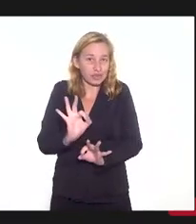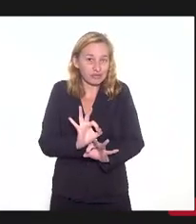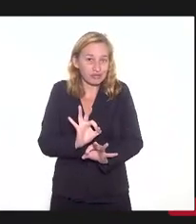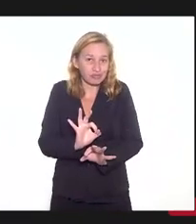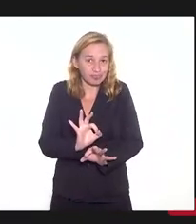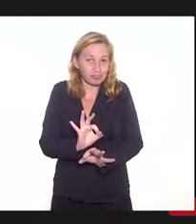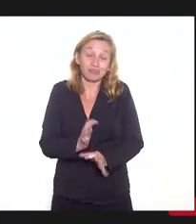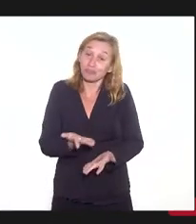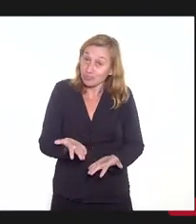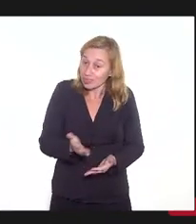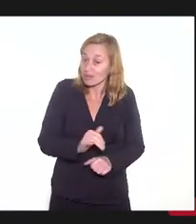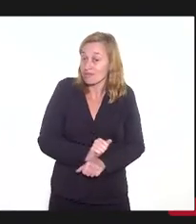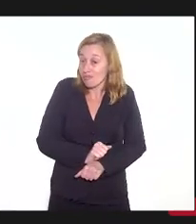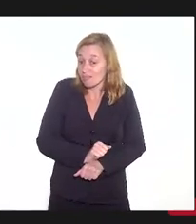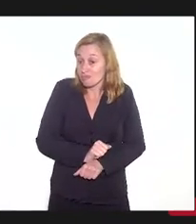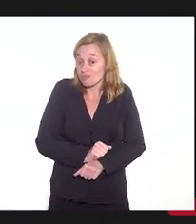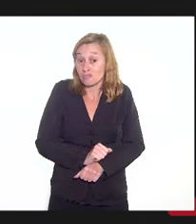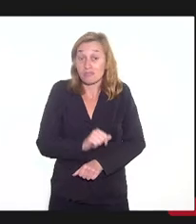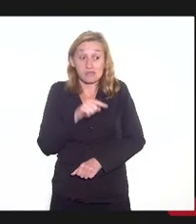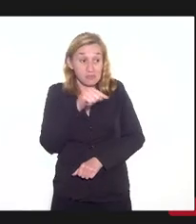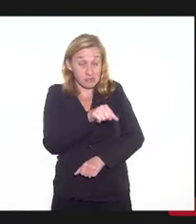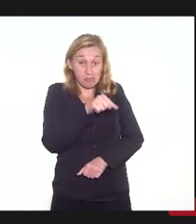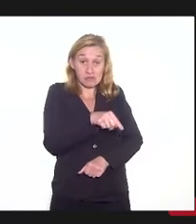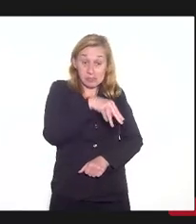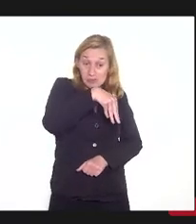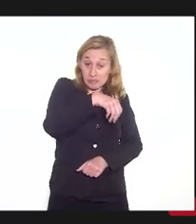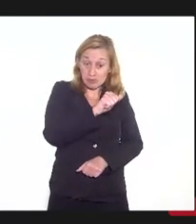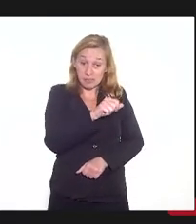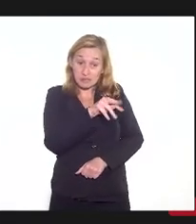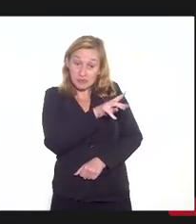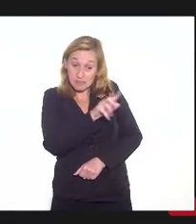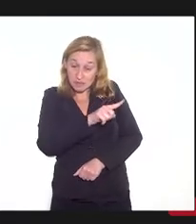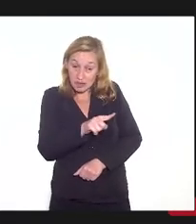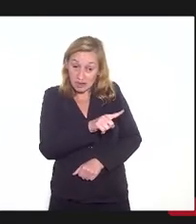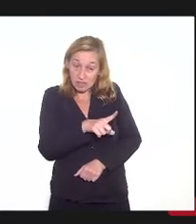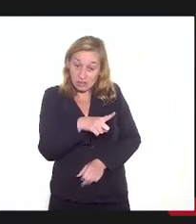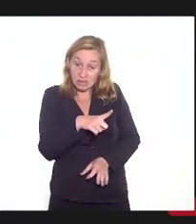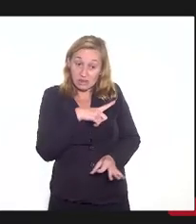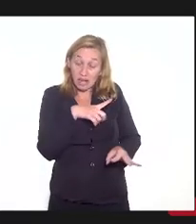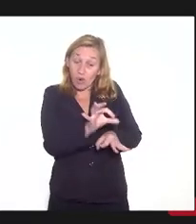fazer menção que esta matriz gerará um plano,